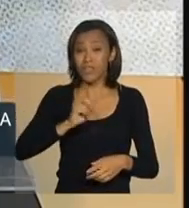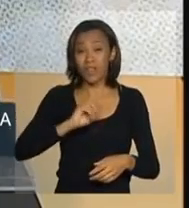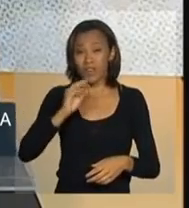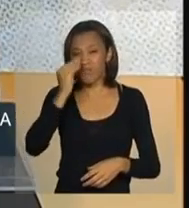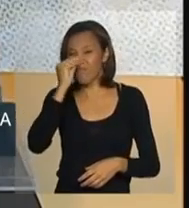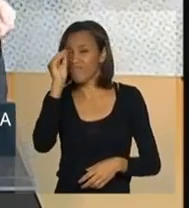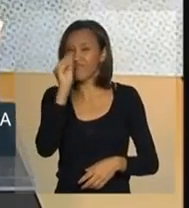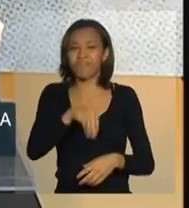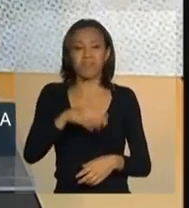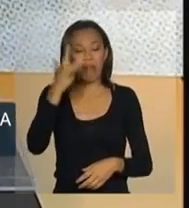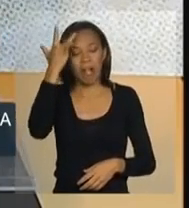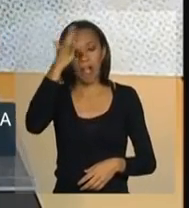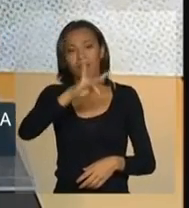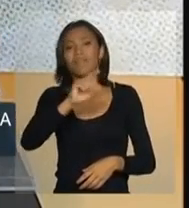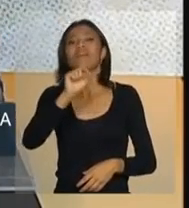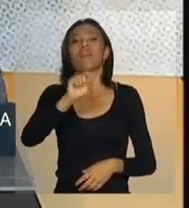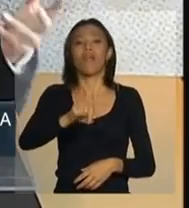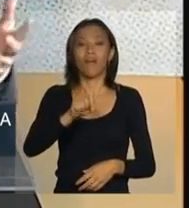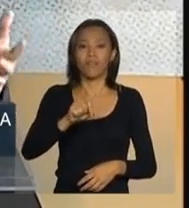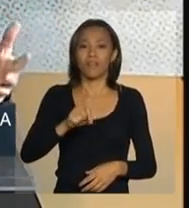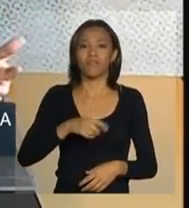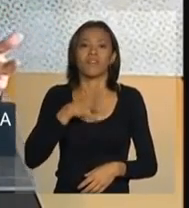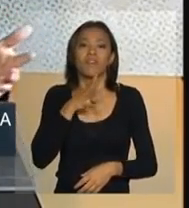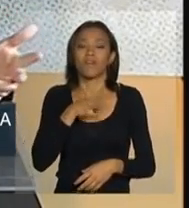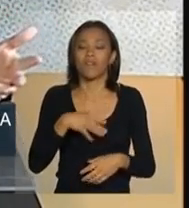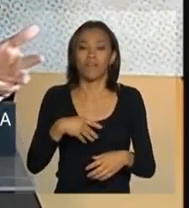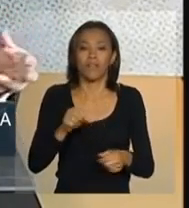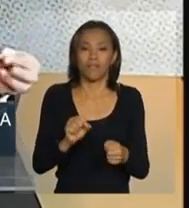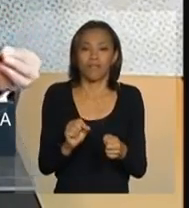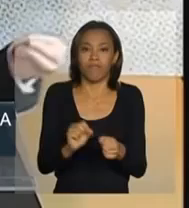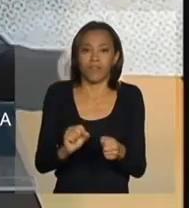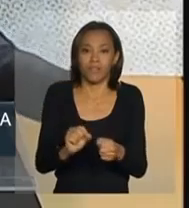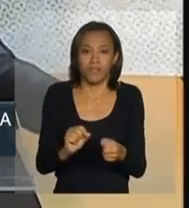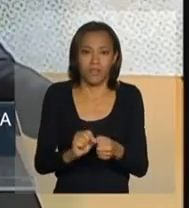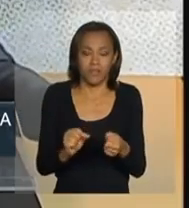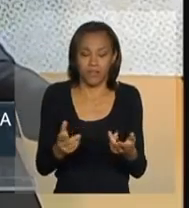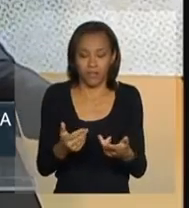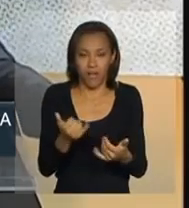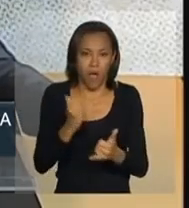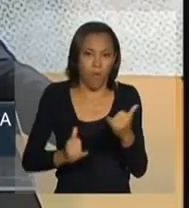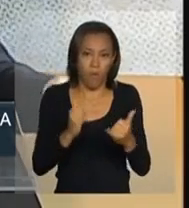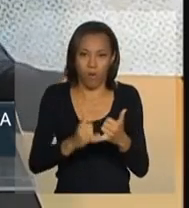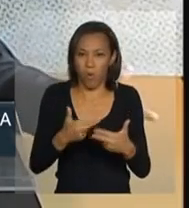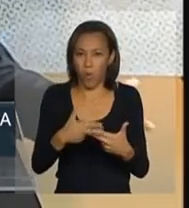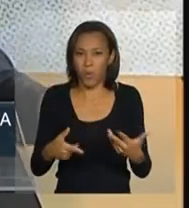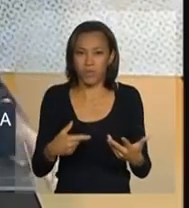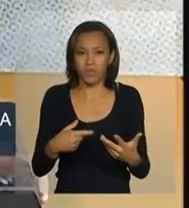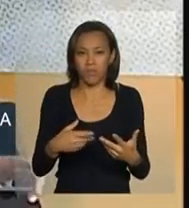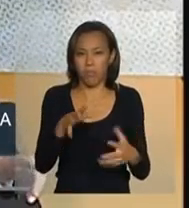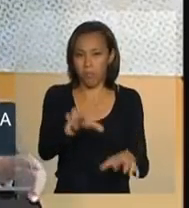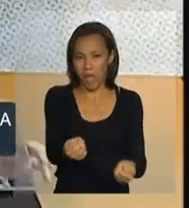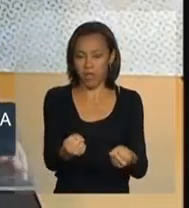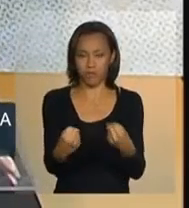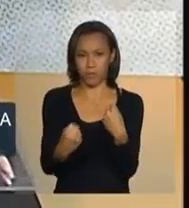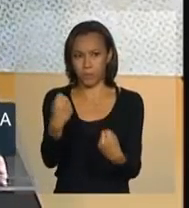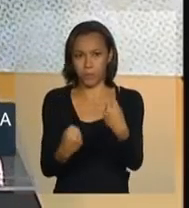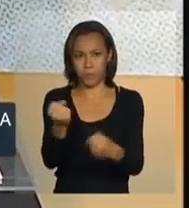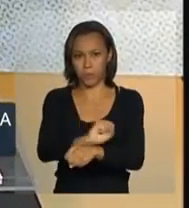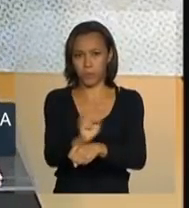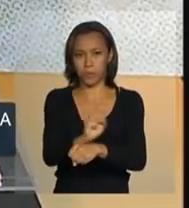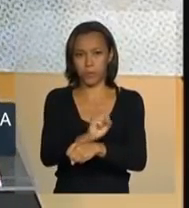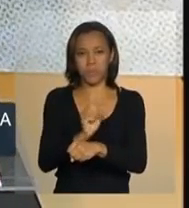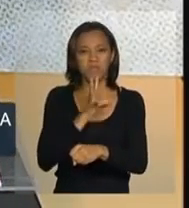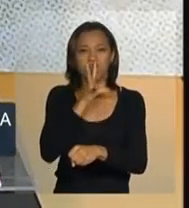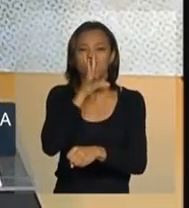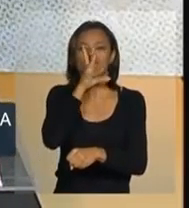aquilo que é mais precioso, é você banalizar uma atitude no veículo e ali você comprometer